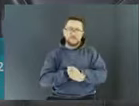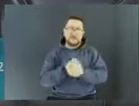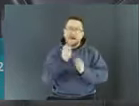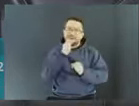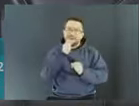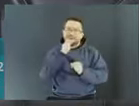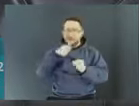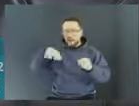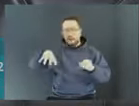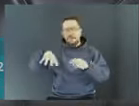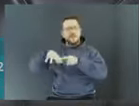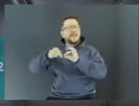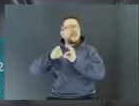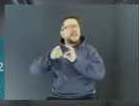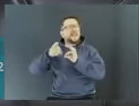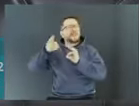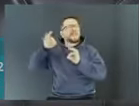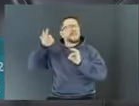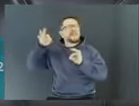maior interesse.